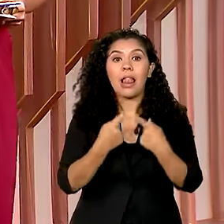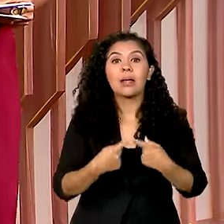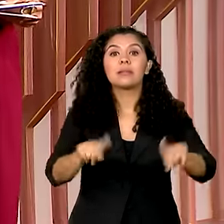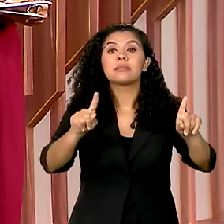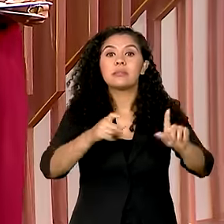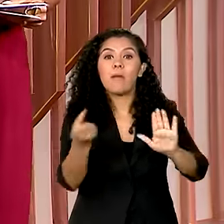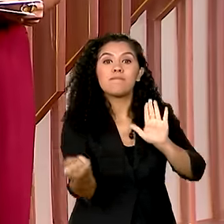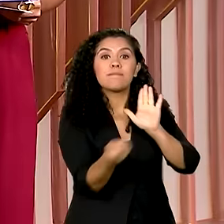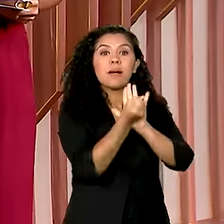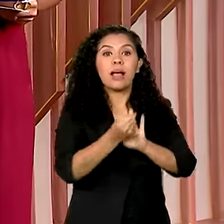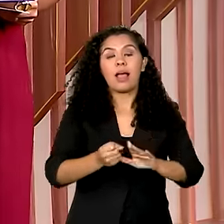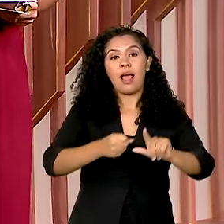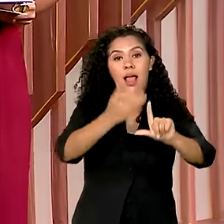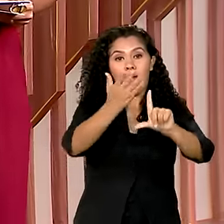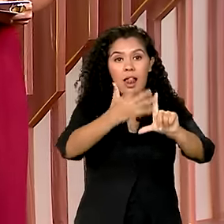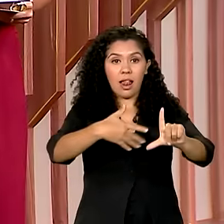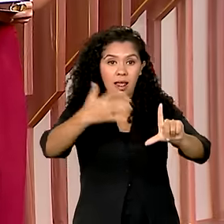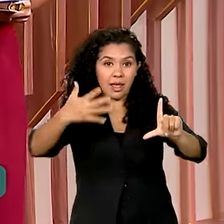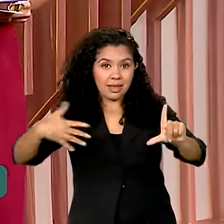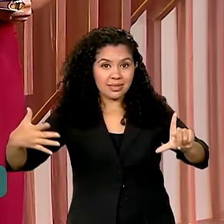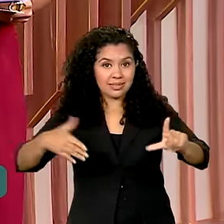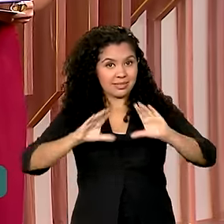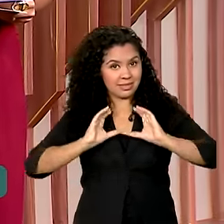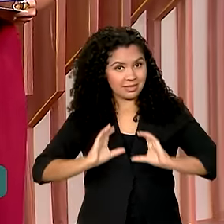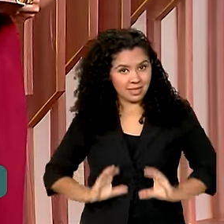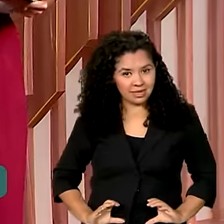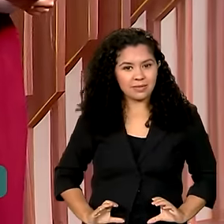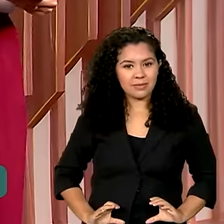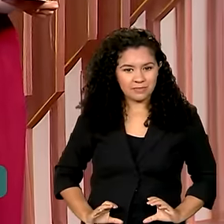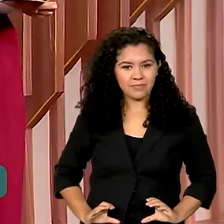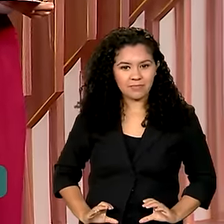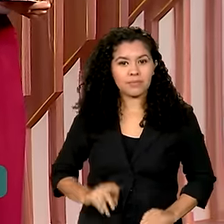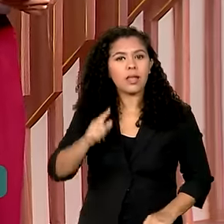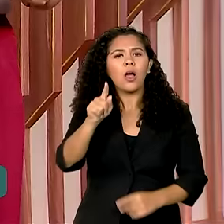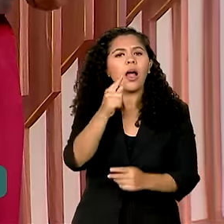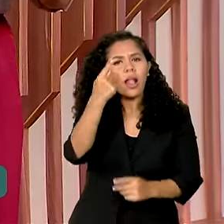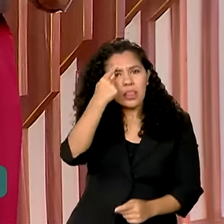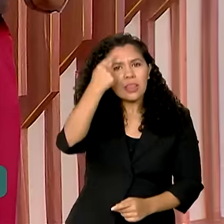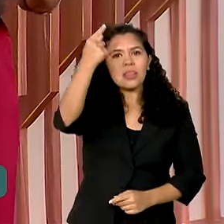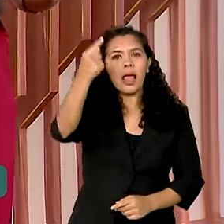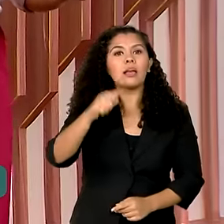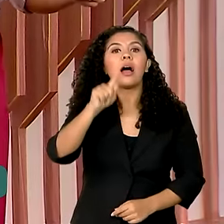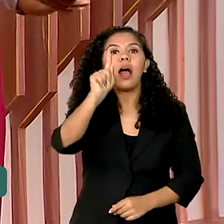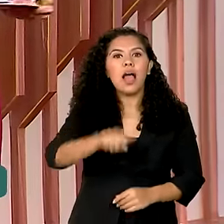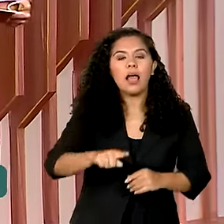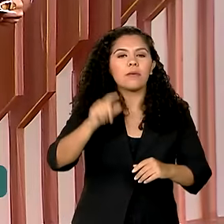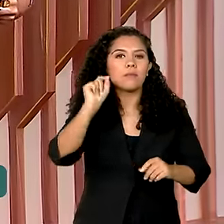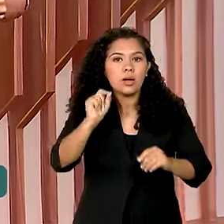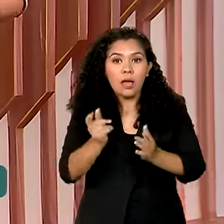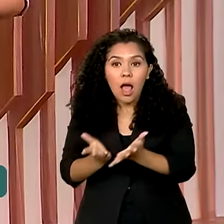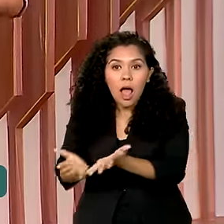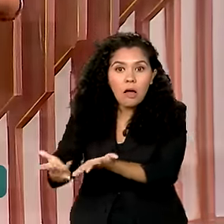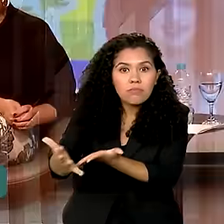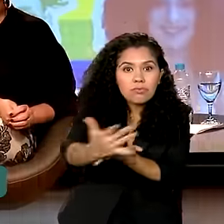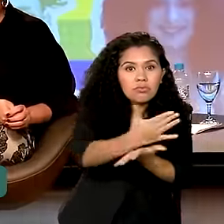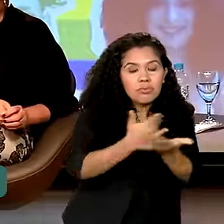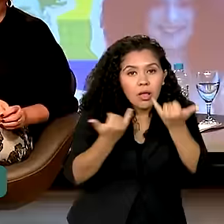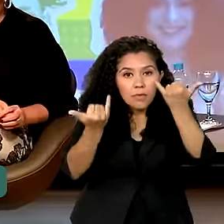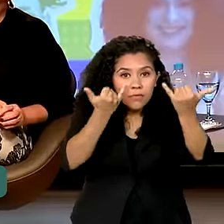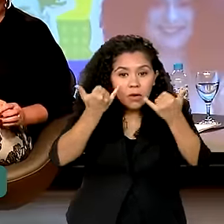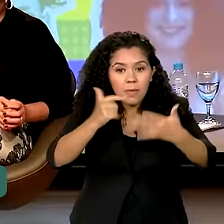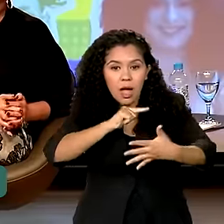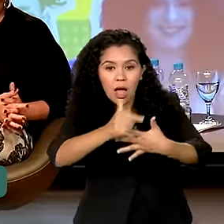LGBTQIA+, Cidadania. Essa ideia aí é para reunir ações do governo federal e de